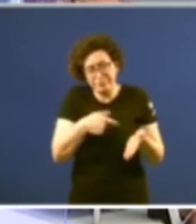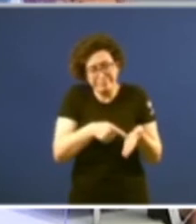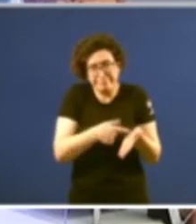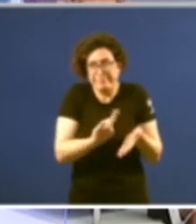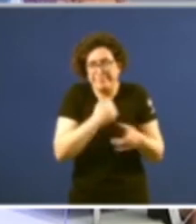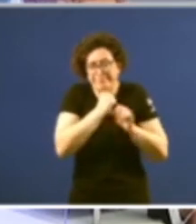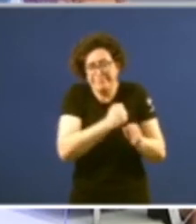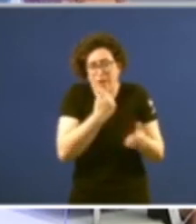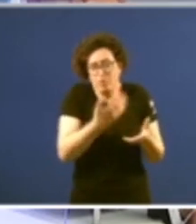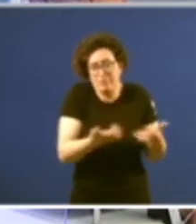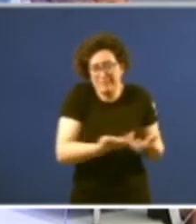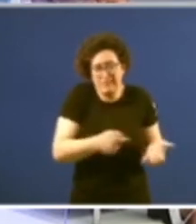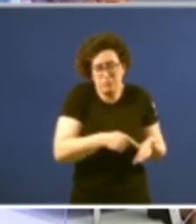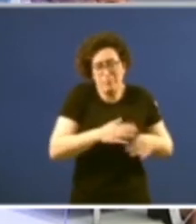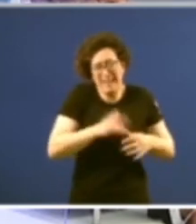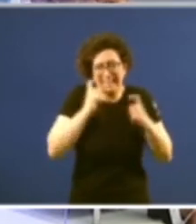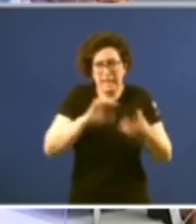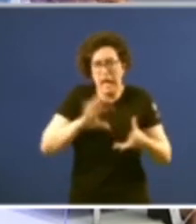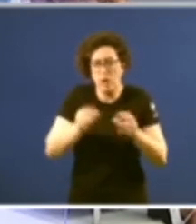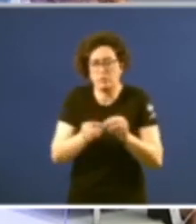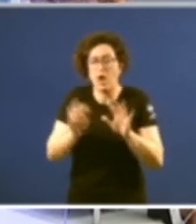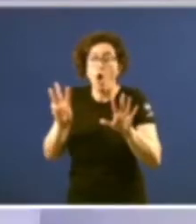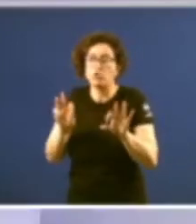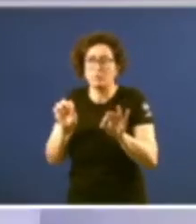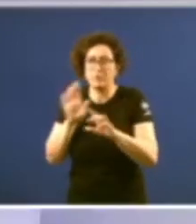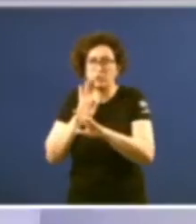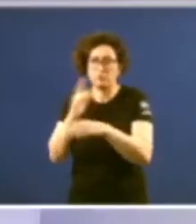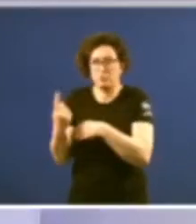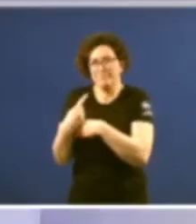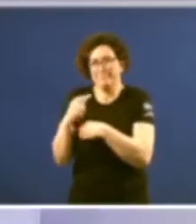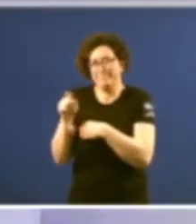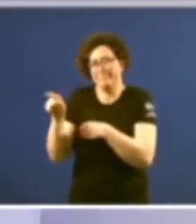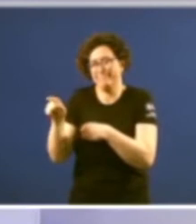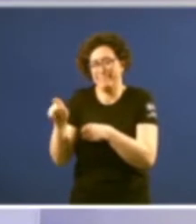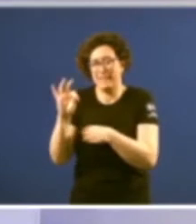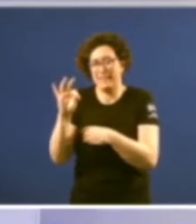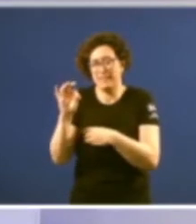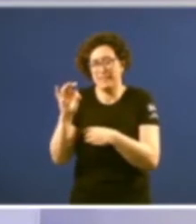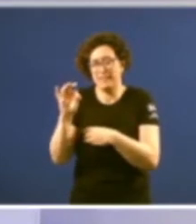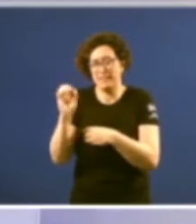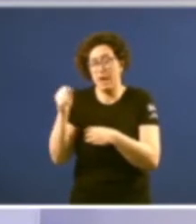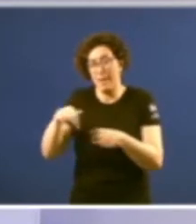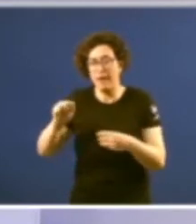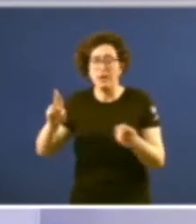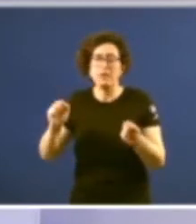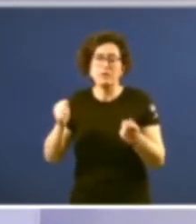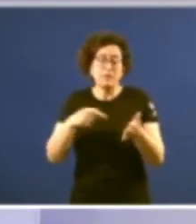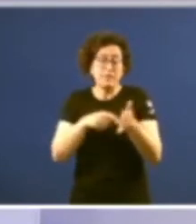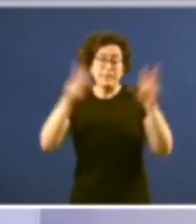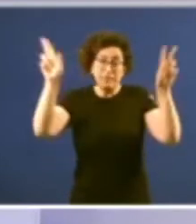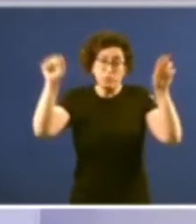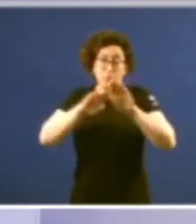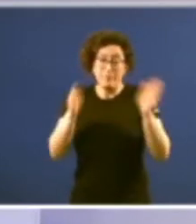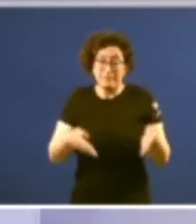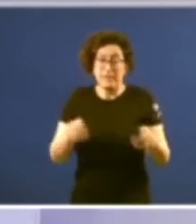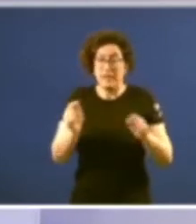para máis que nada para xustarme os oito minutos que nos marca aí Ana o título desta mesa redonda